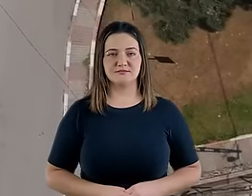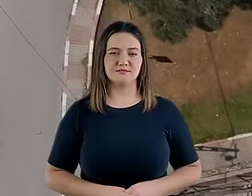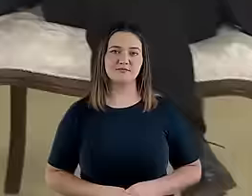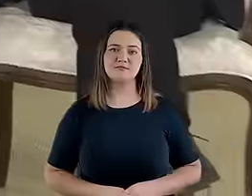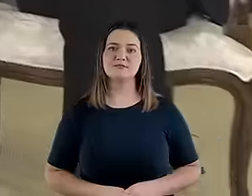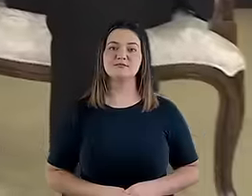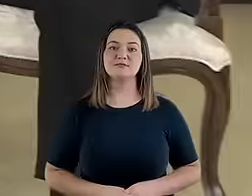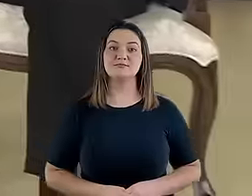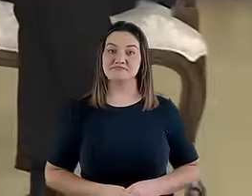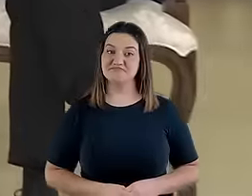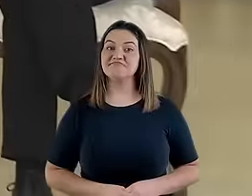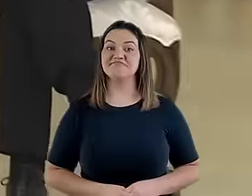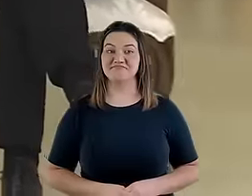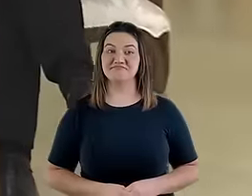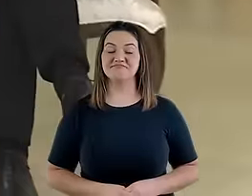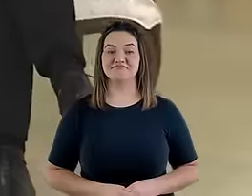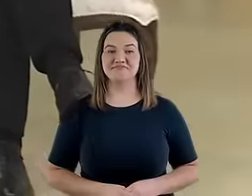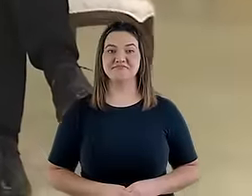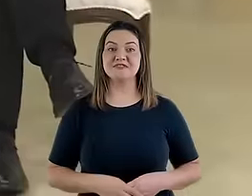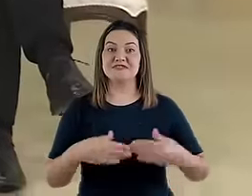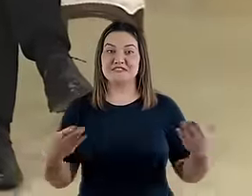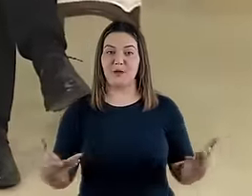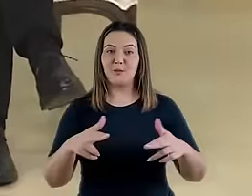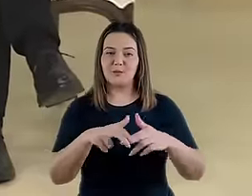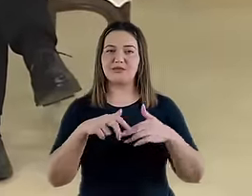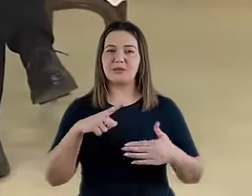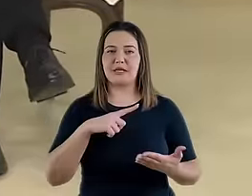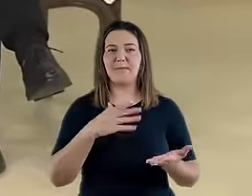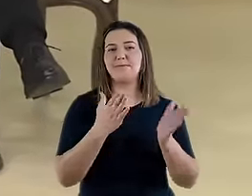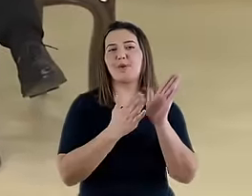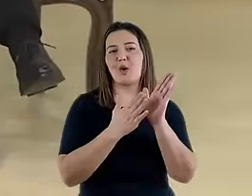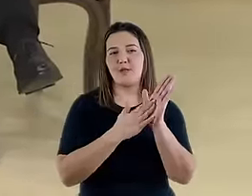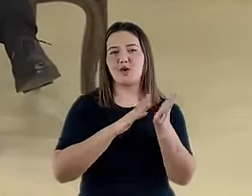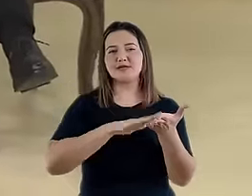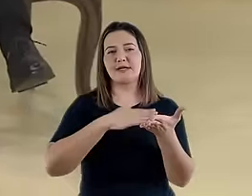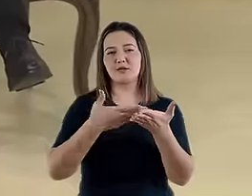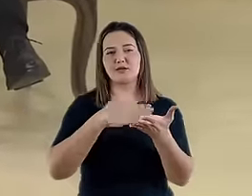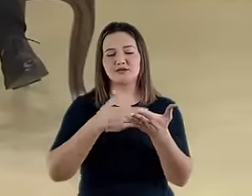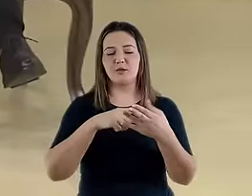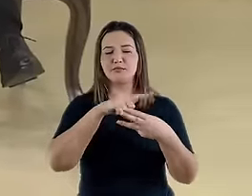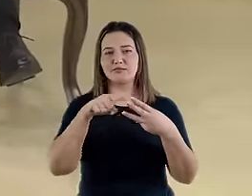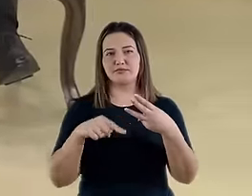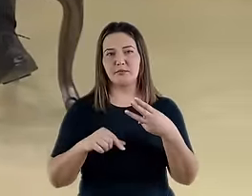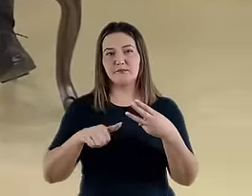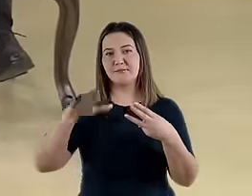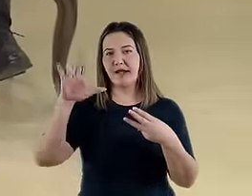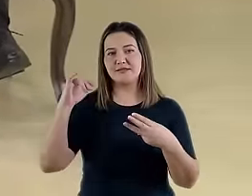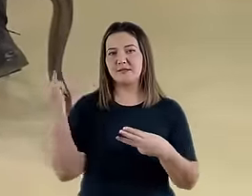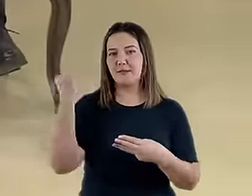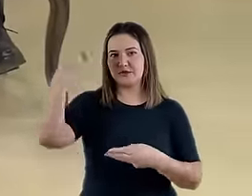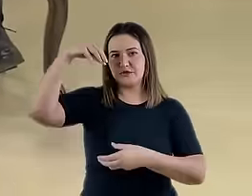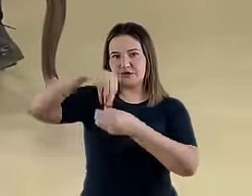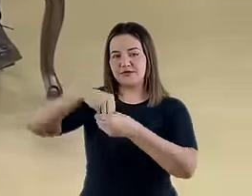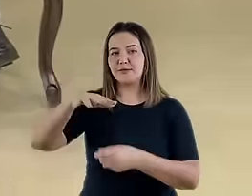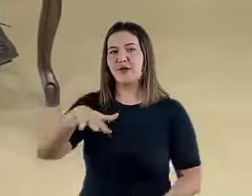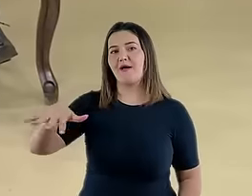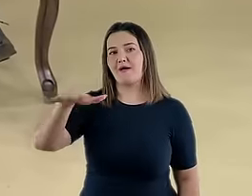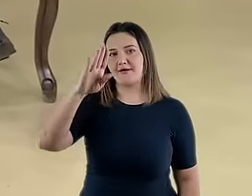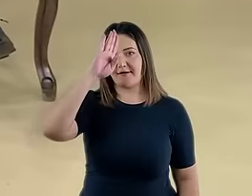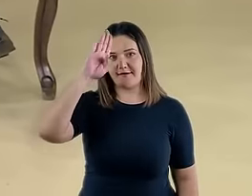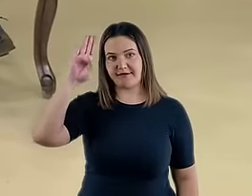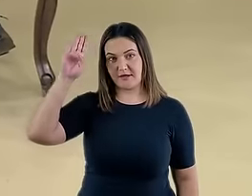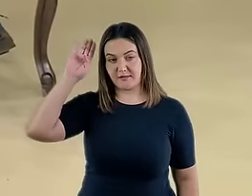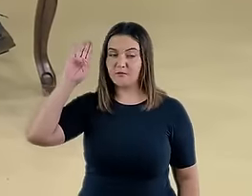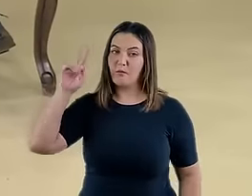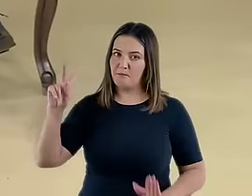E assim são estas as propostas que mais são destacadas no meio acadêmico, do lado historicista, claro,